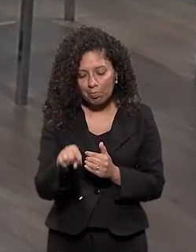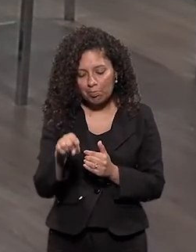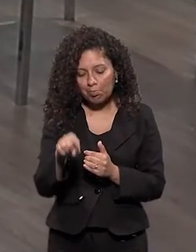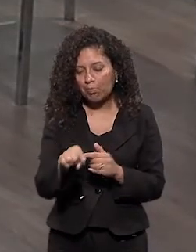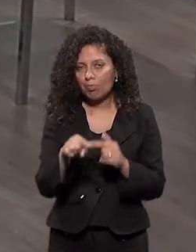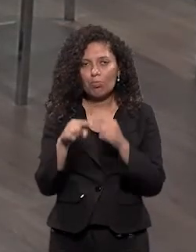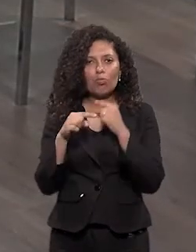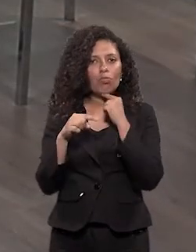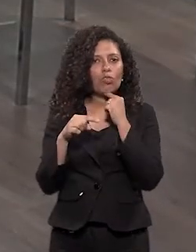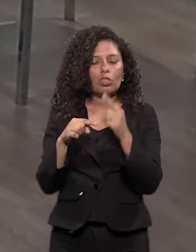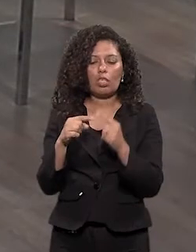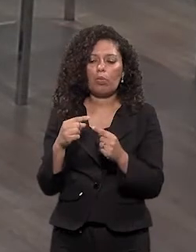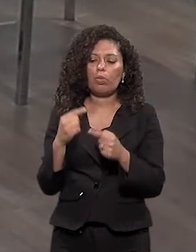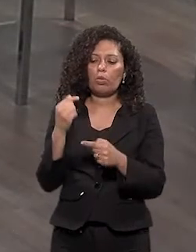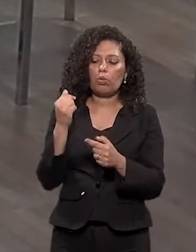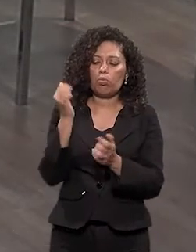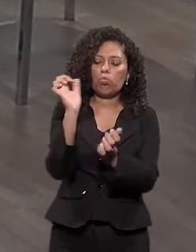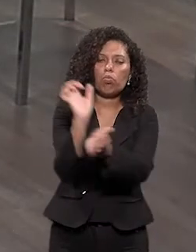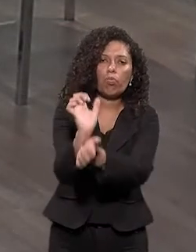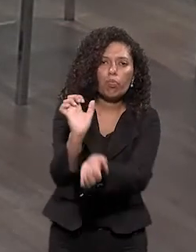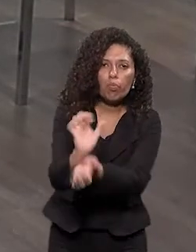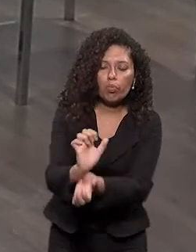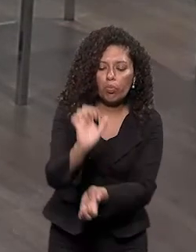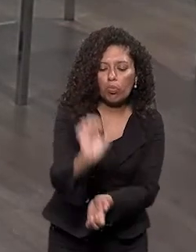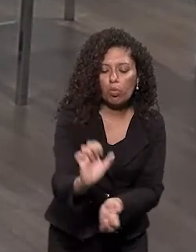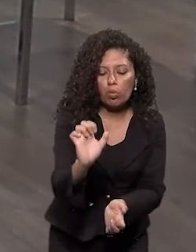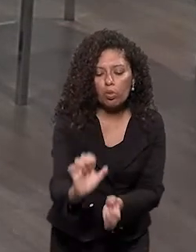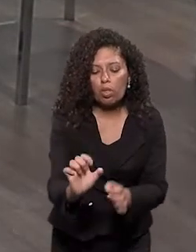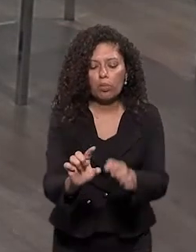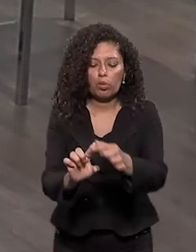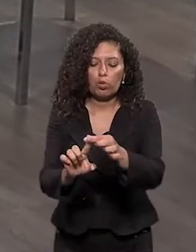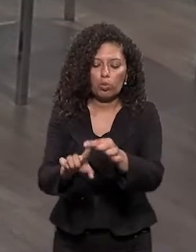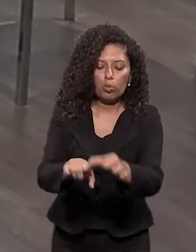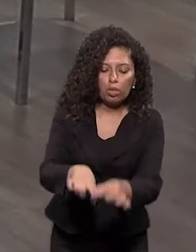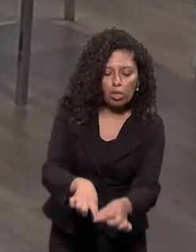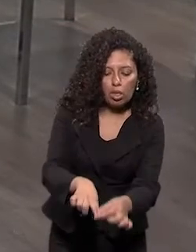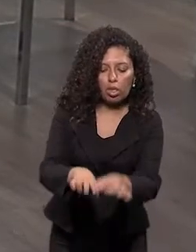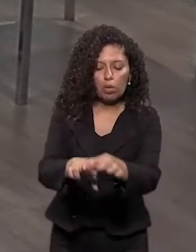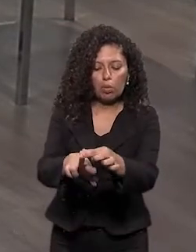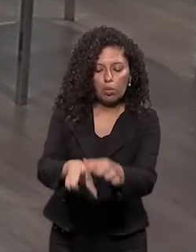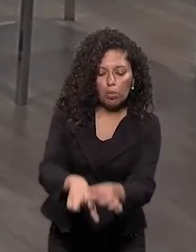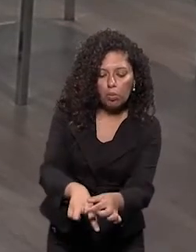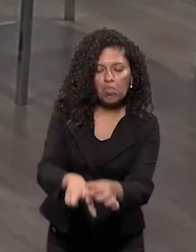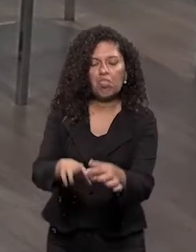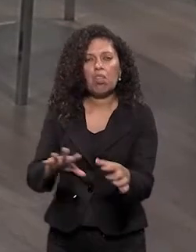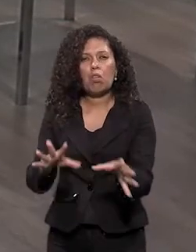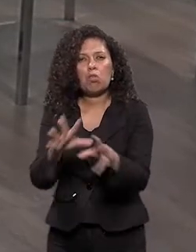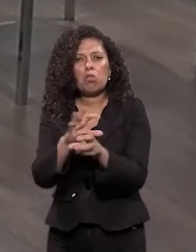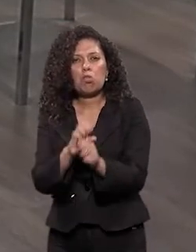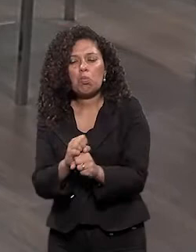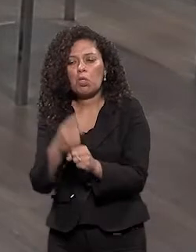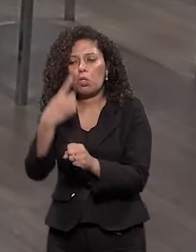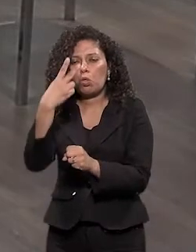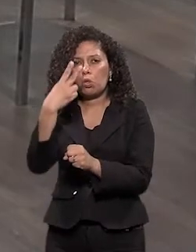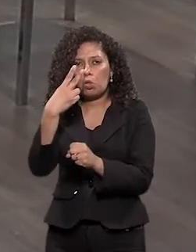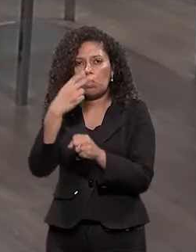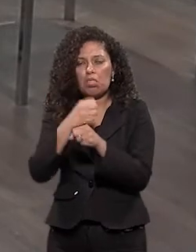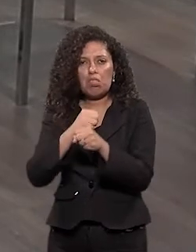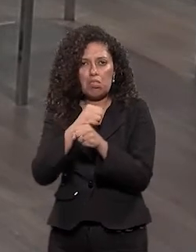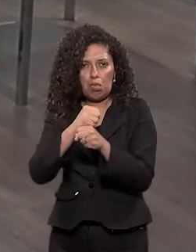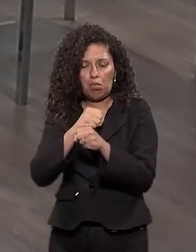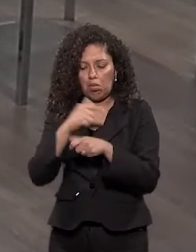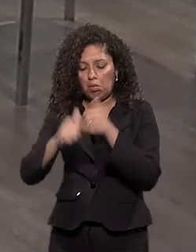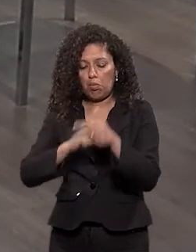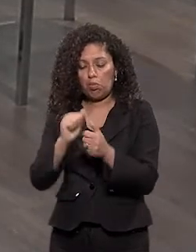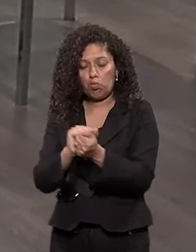foi trabalhando com pulso Depois abrindo um dedo Depois no final de... Sei lá, acho que eu trabalhei uns dois anos com essa garota